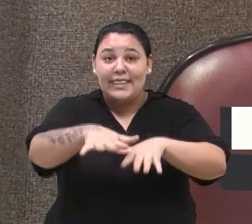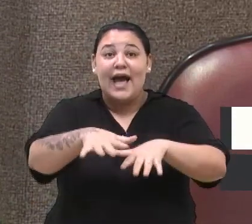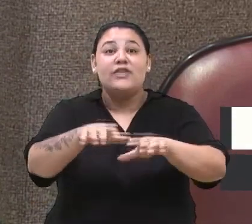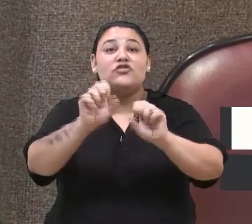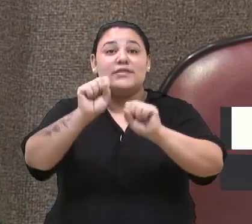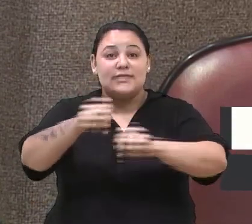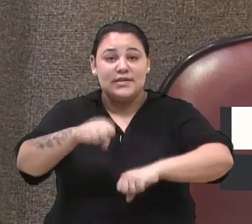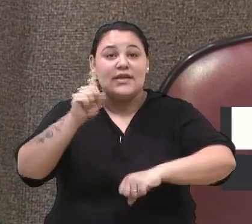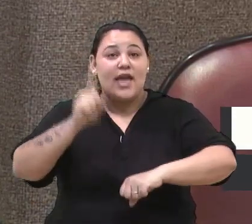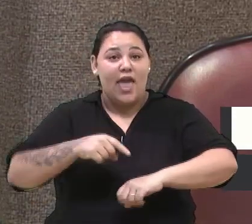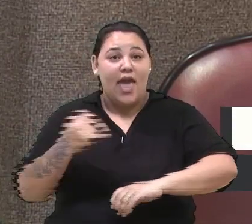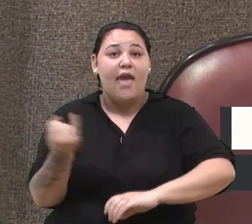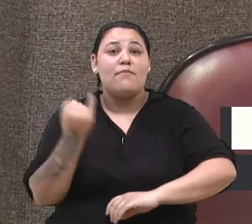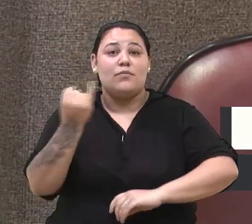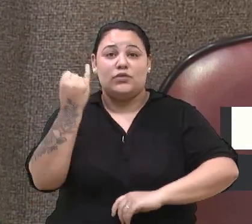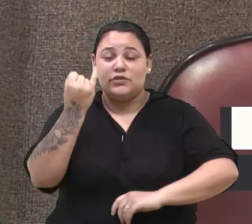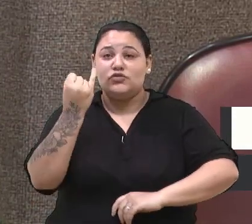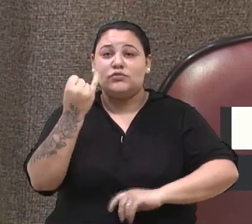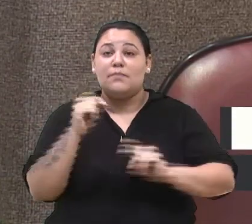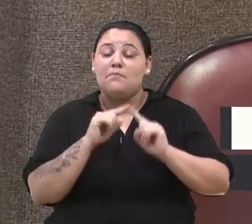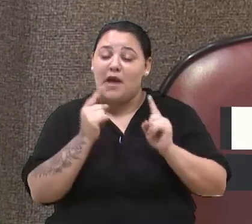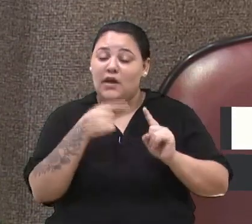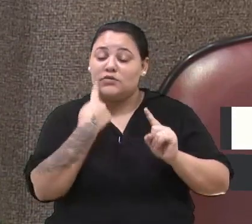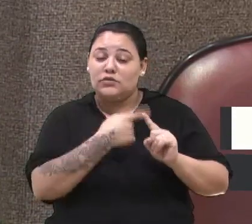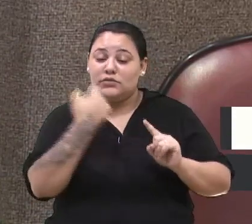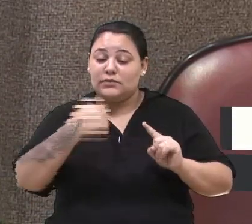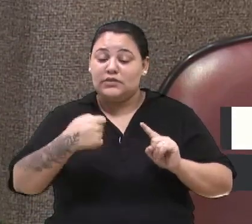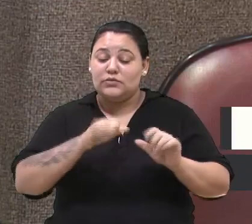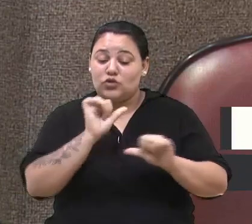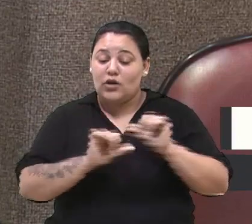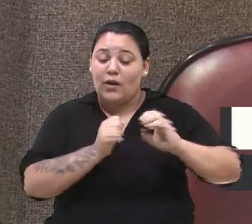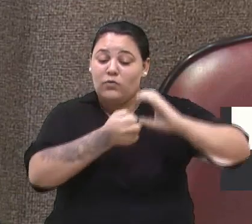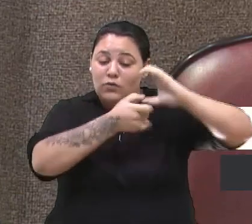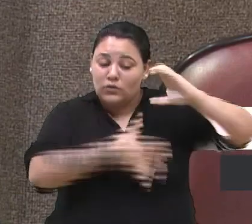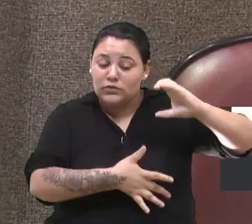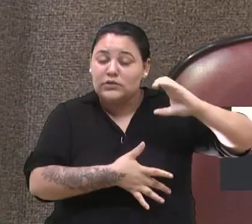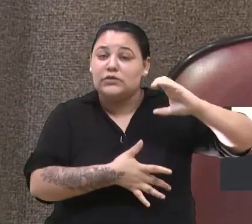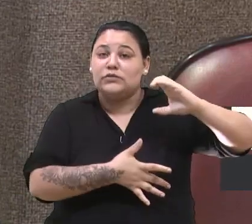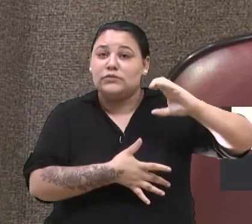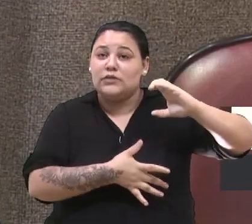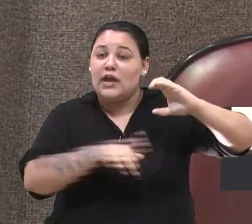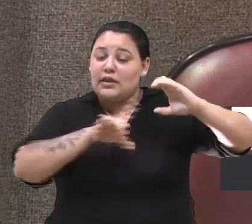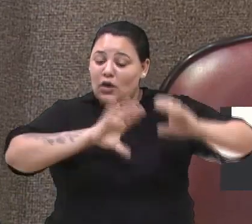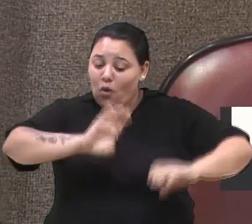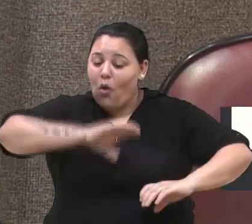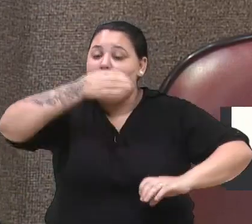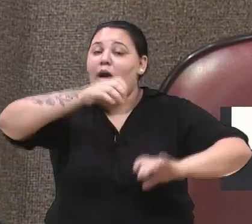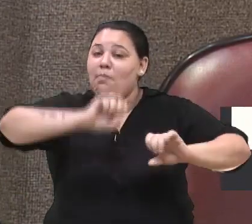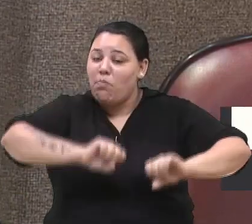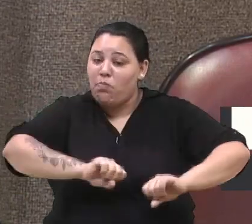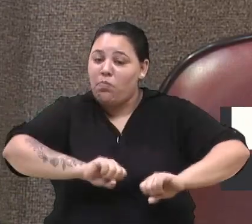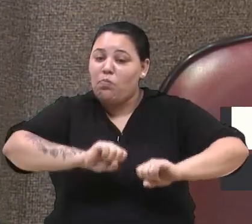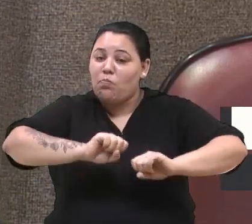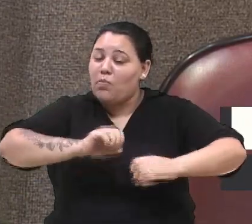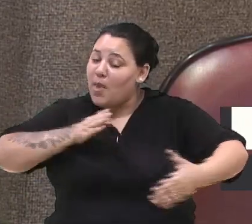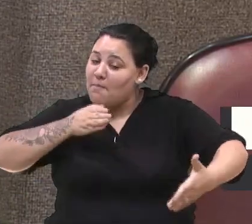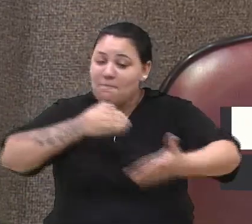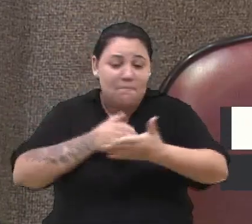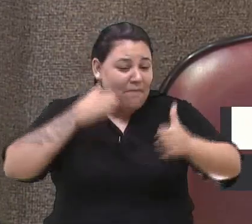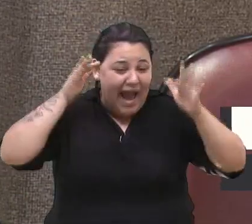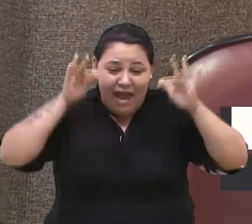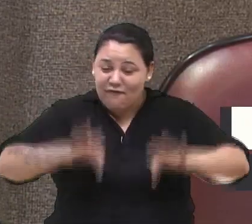mas nós temos que mudar o conceito e ter coragem de quebrar culturalmente algumas situações em Caxias do Sul, que é